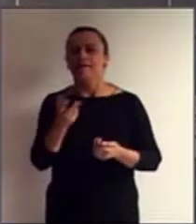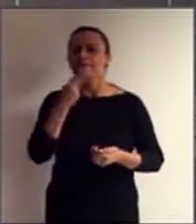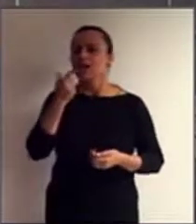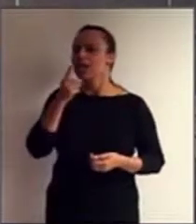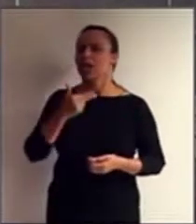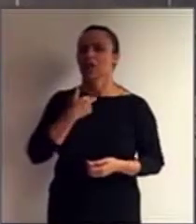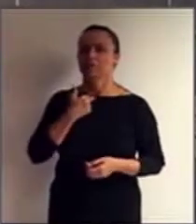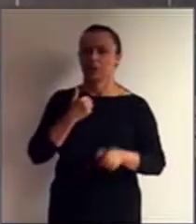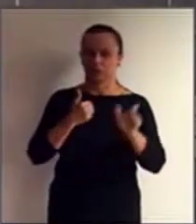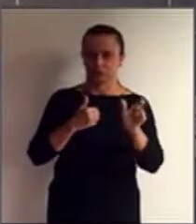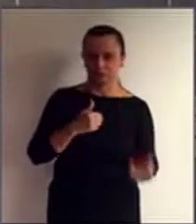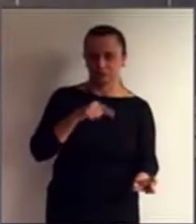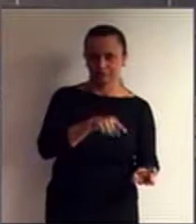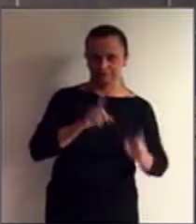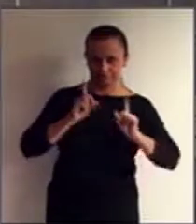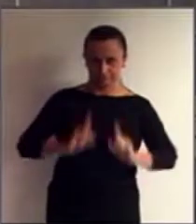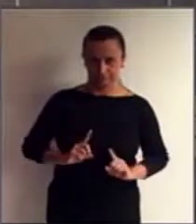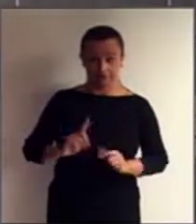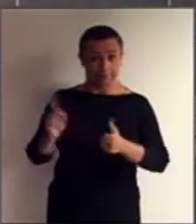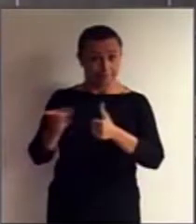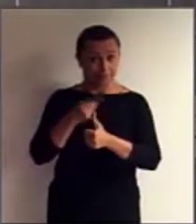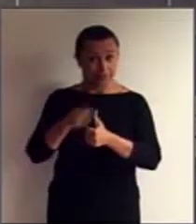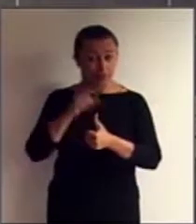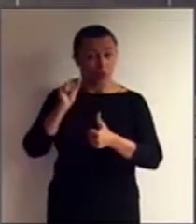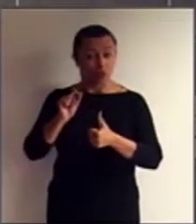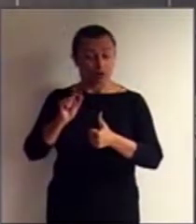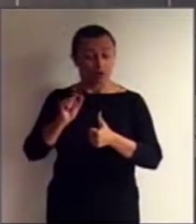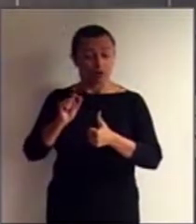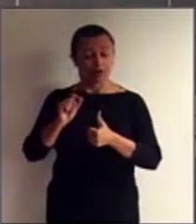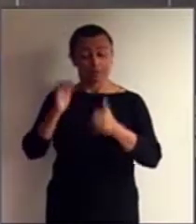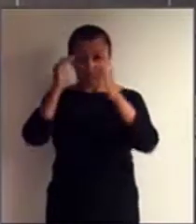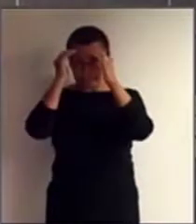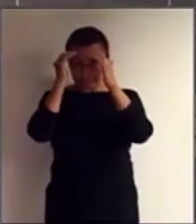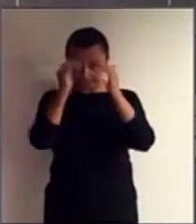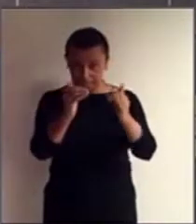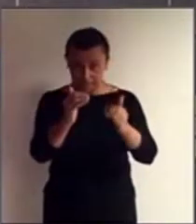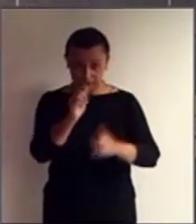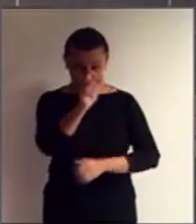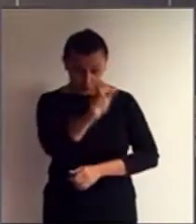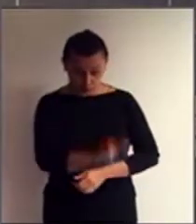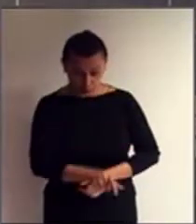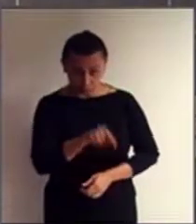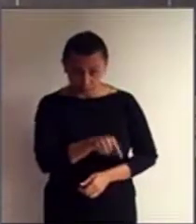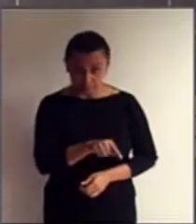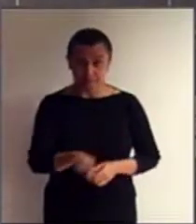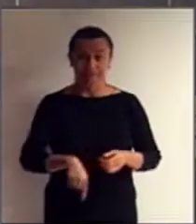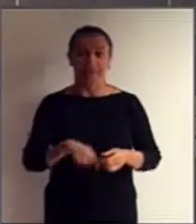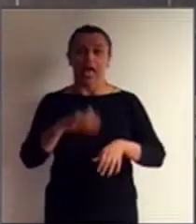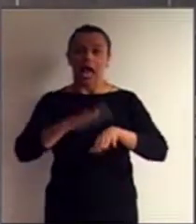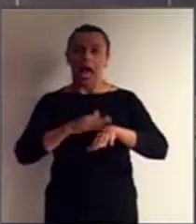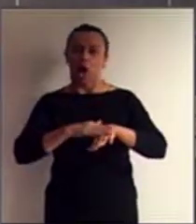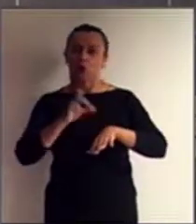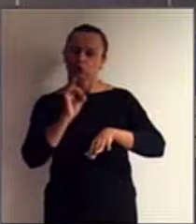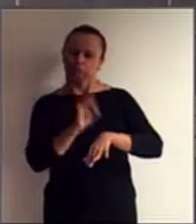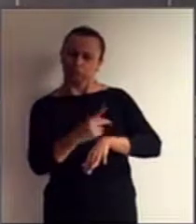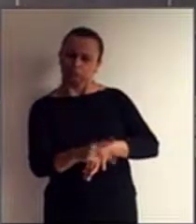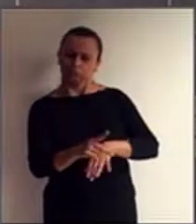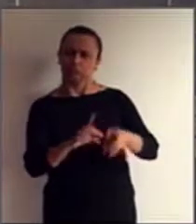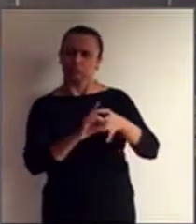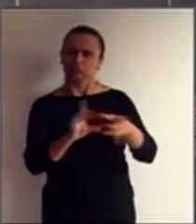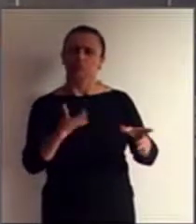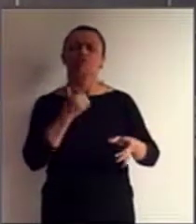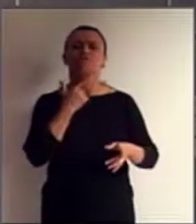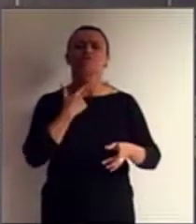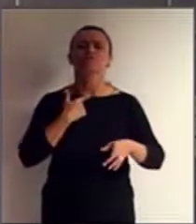o respeito pela dignidade inerente, a autonomia individual, inclusive a liberdade de